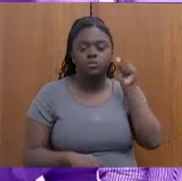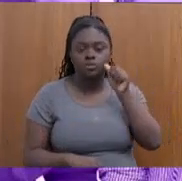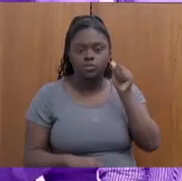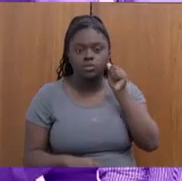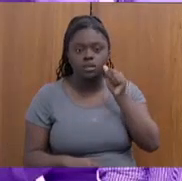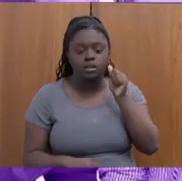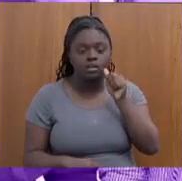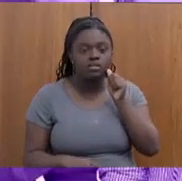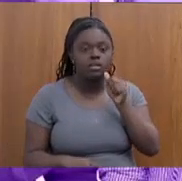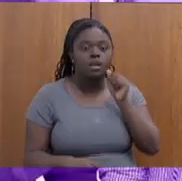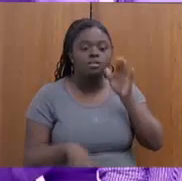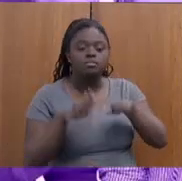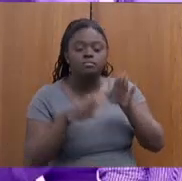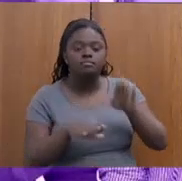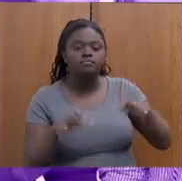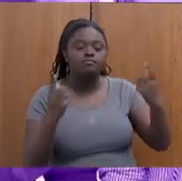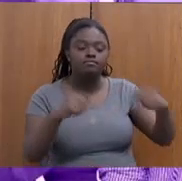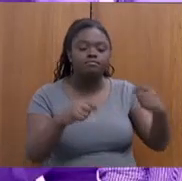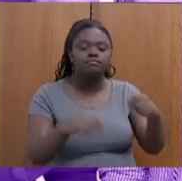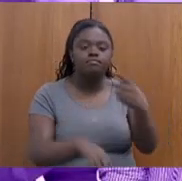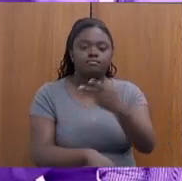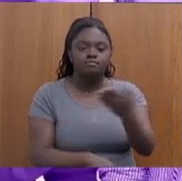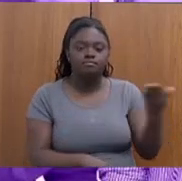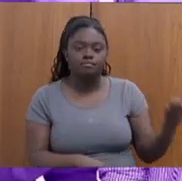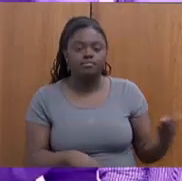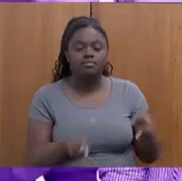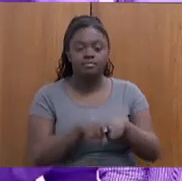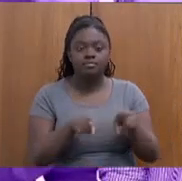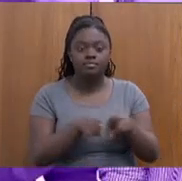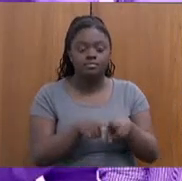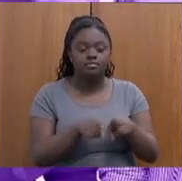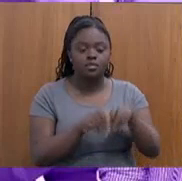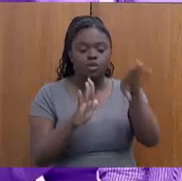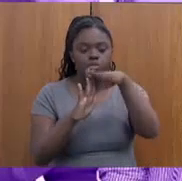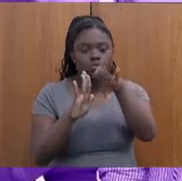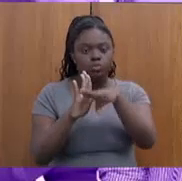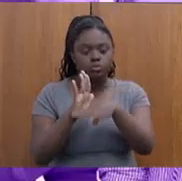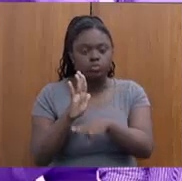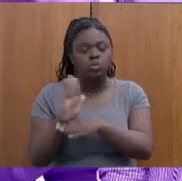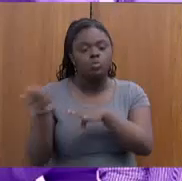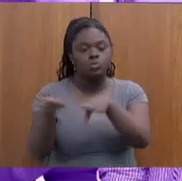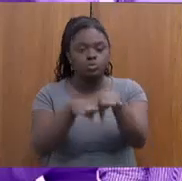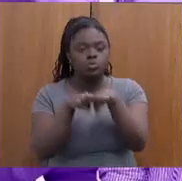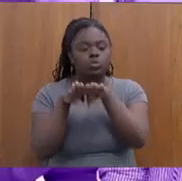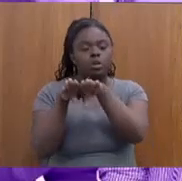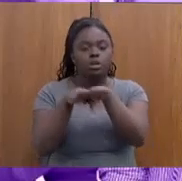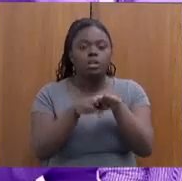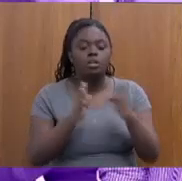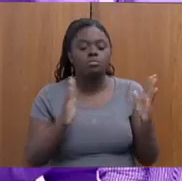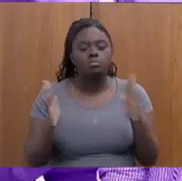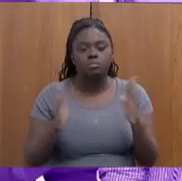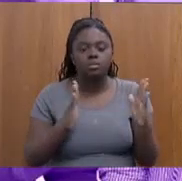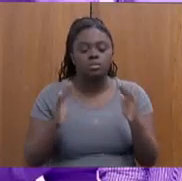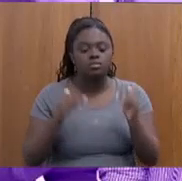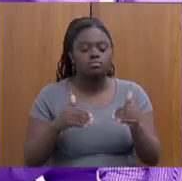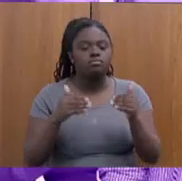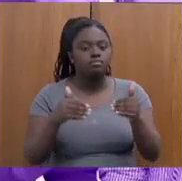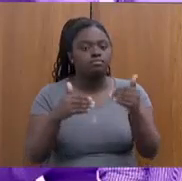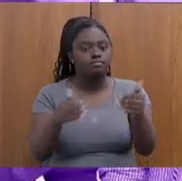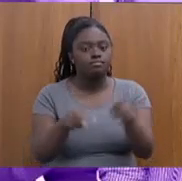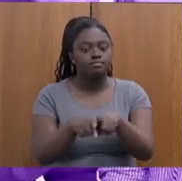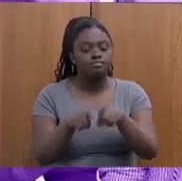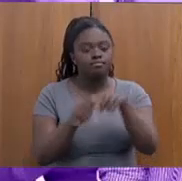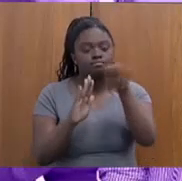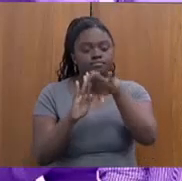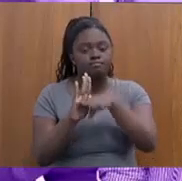com suas necessidades e demandas do território, inserção de critérios de equidade nos processos licitatórios, programa de aumento da